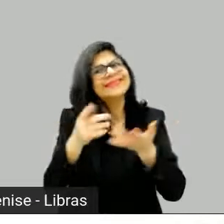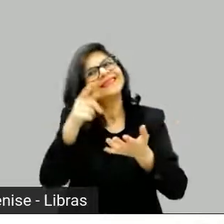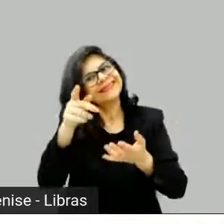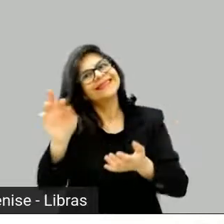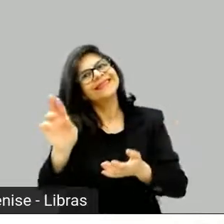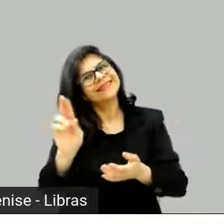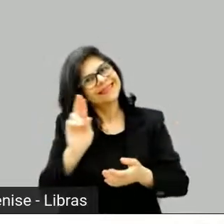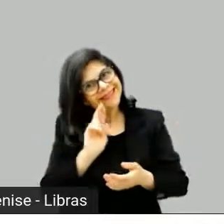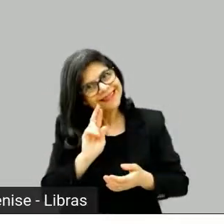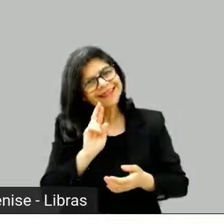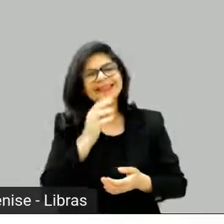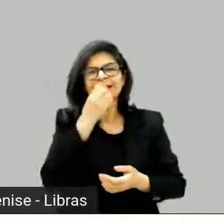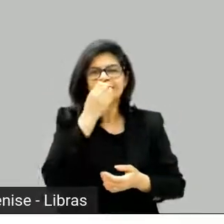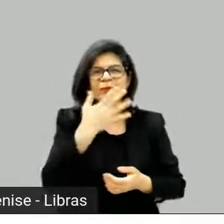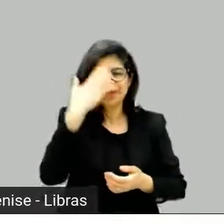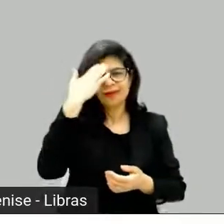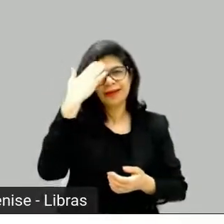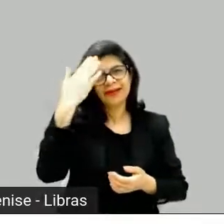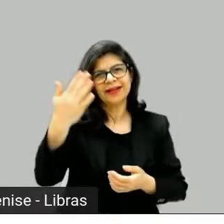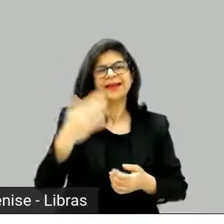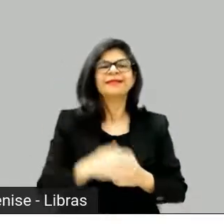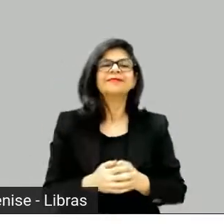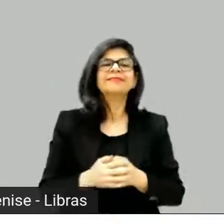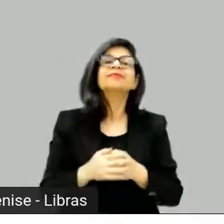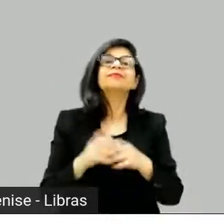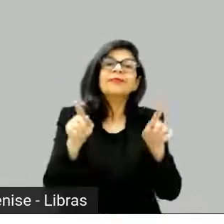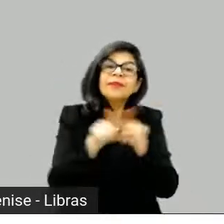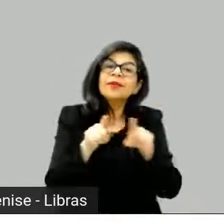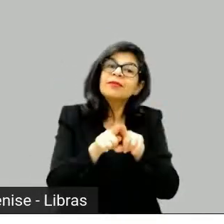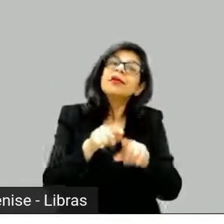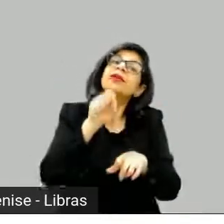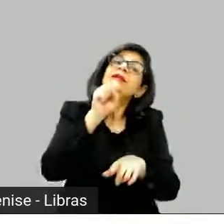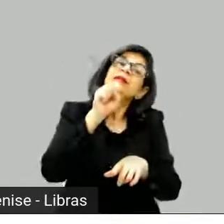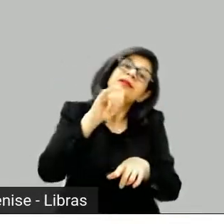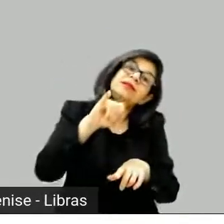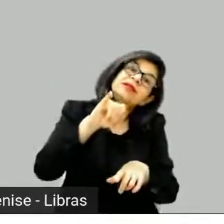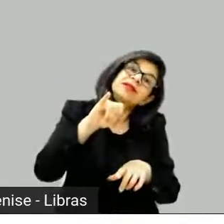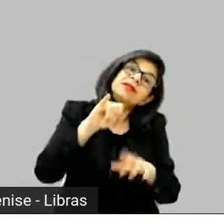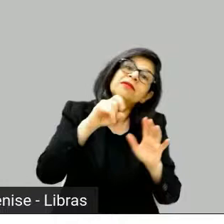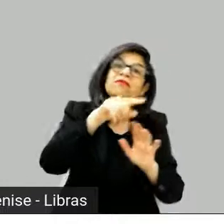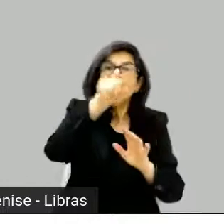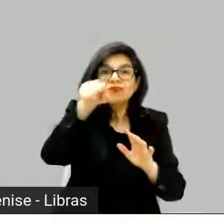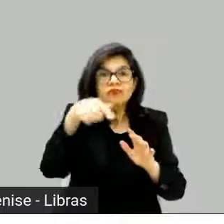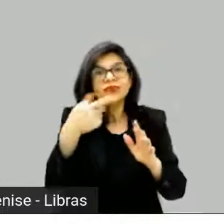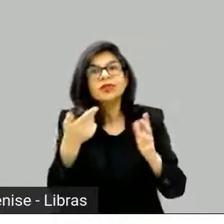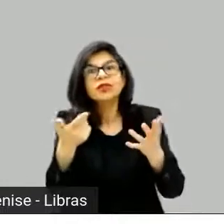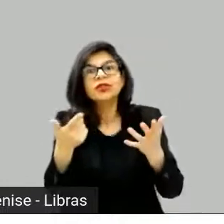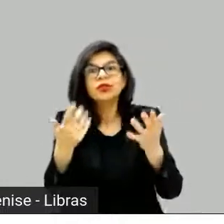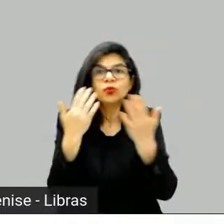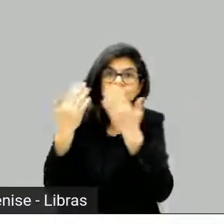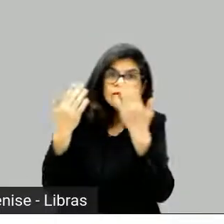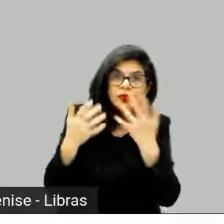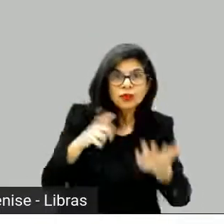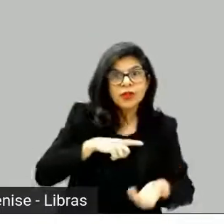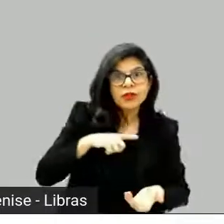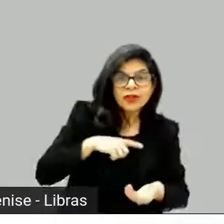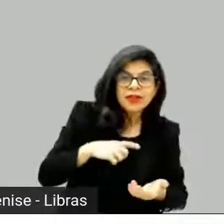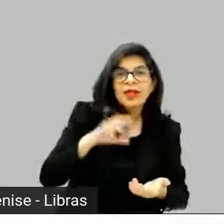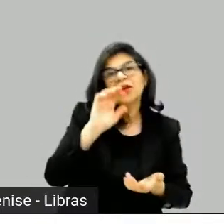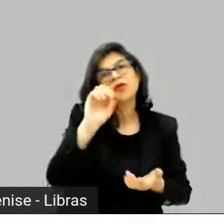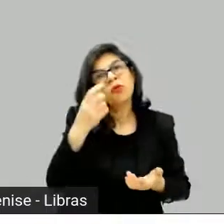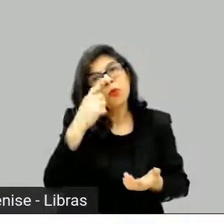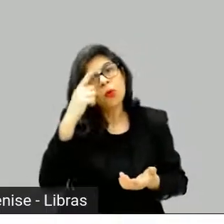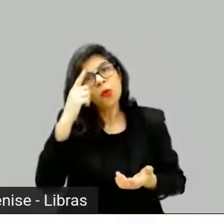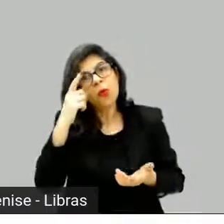mandar, a gente, né, Davi, a gente completa aqui, eu acho que essa é a ideia, trazer